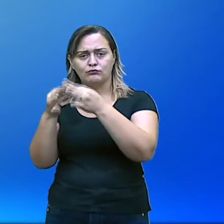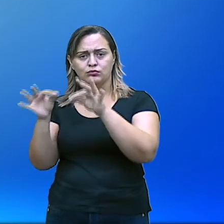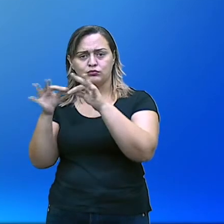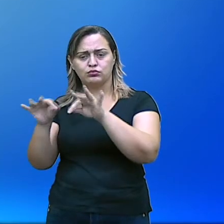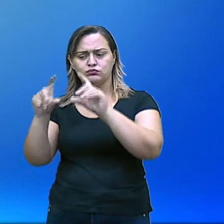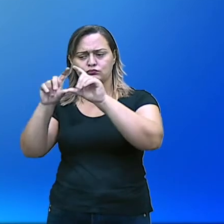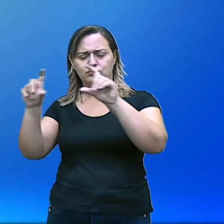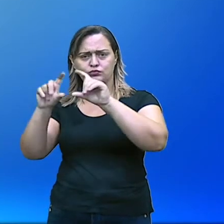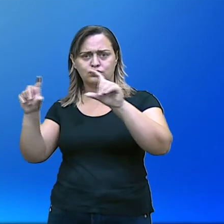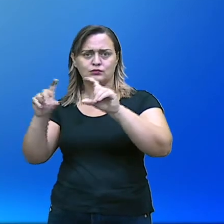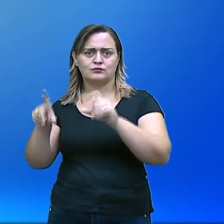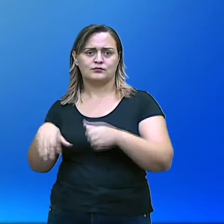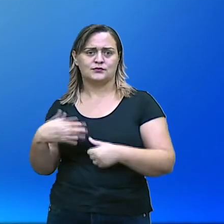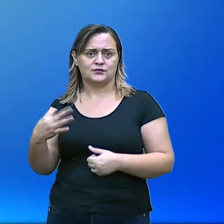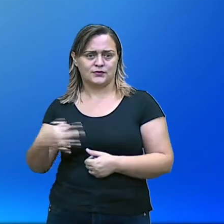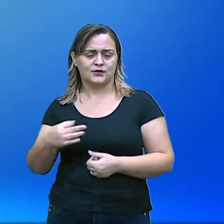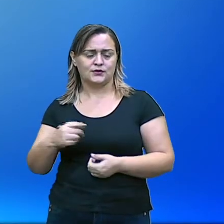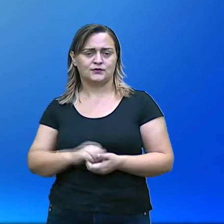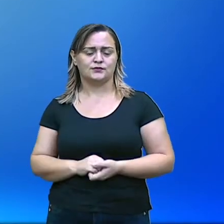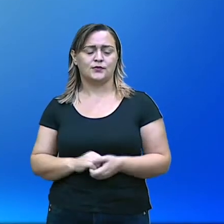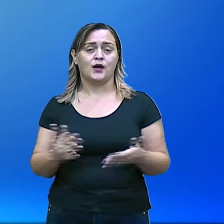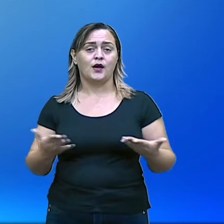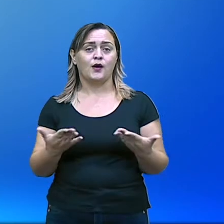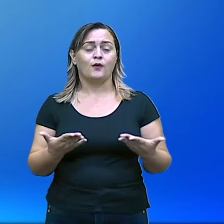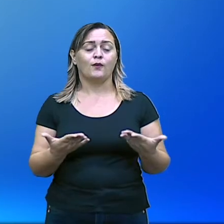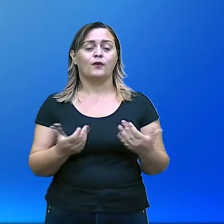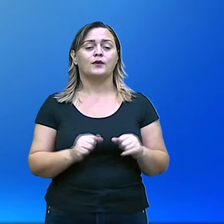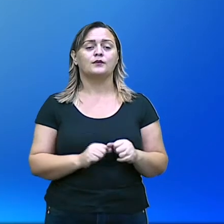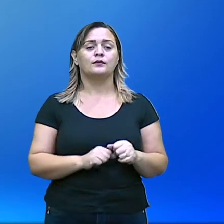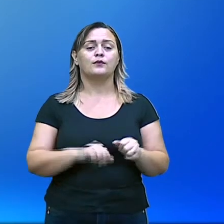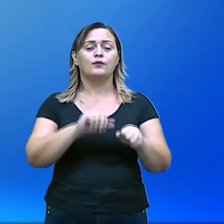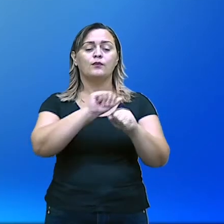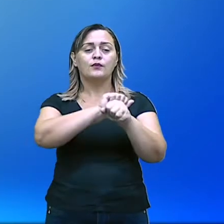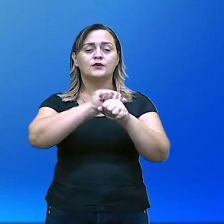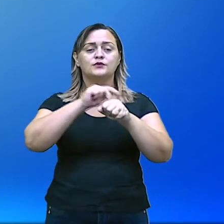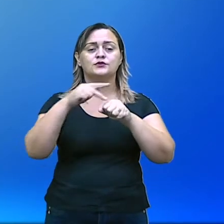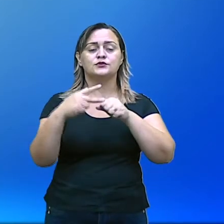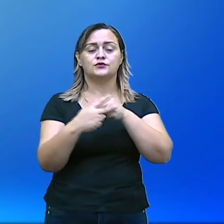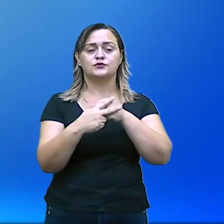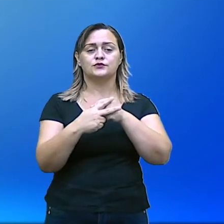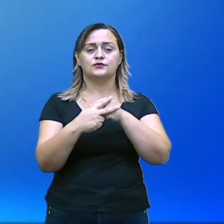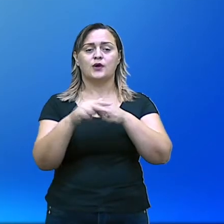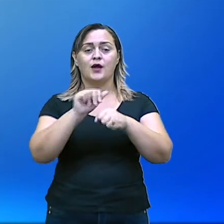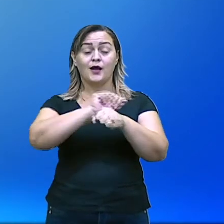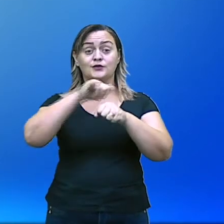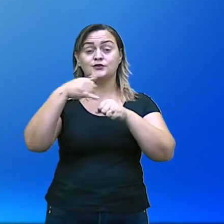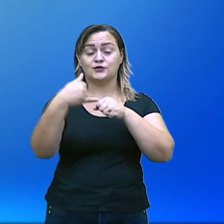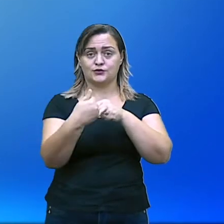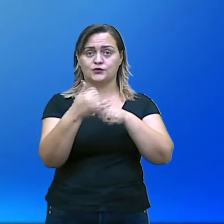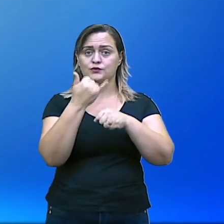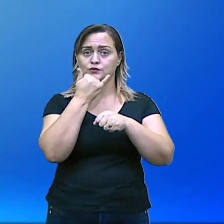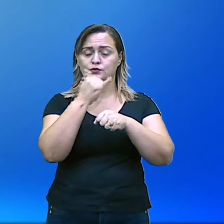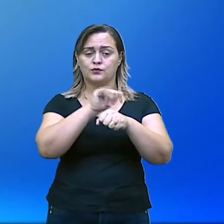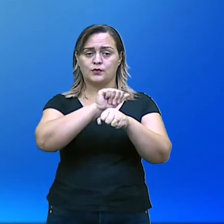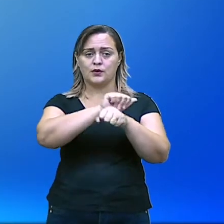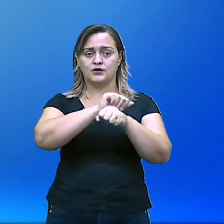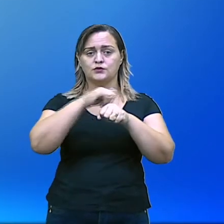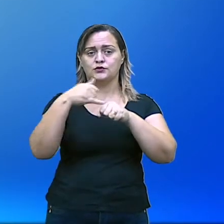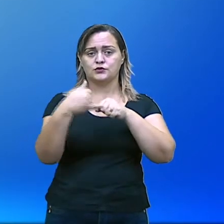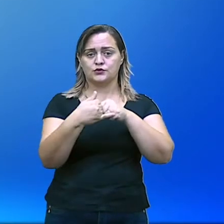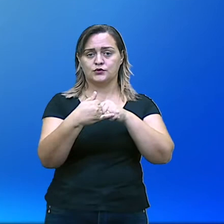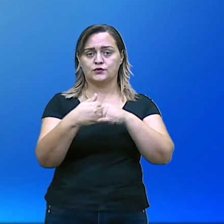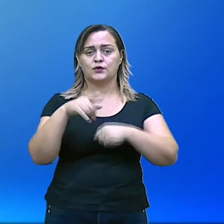adjetivo, então. O adjetivo já vai ter uma função de quê? De núcleo do predicativo e adjunta de nominal.